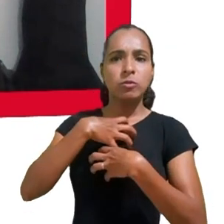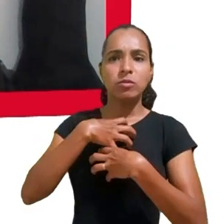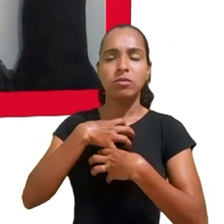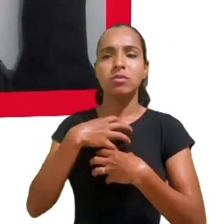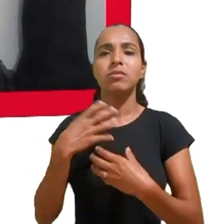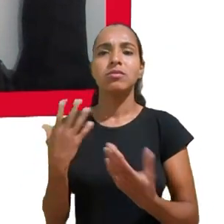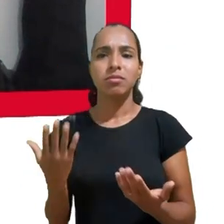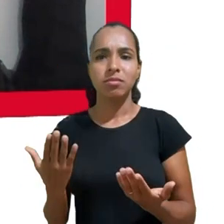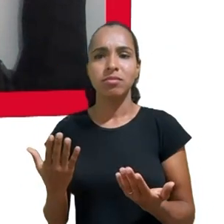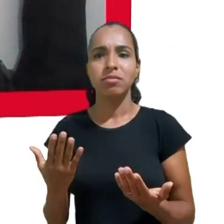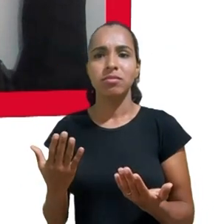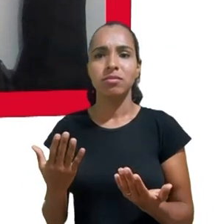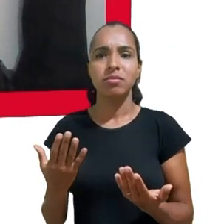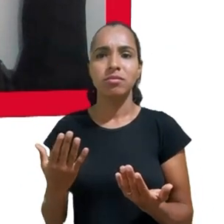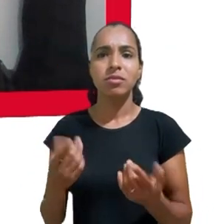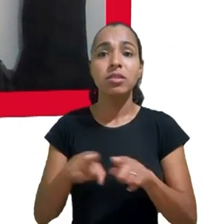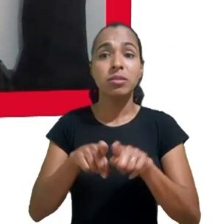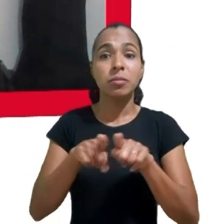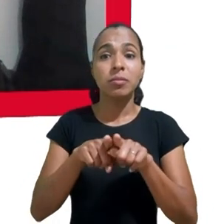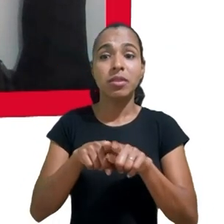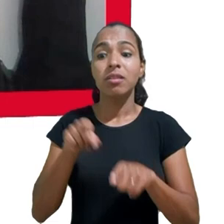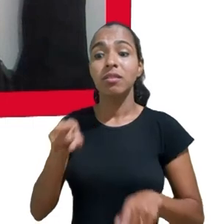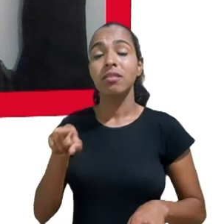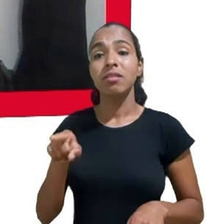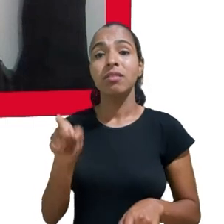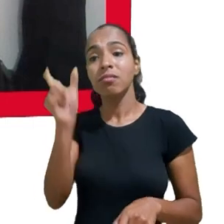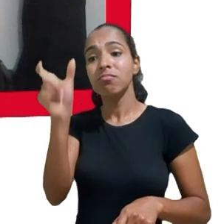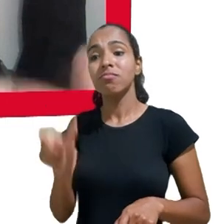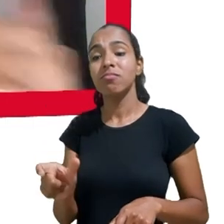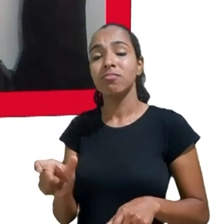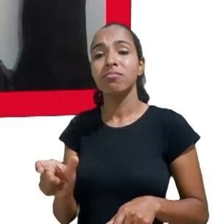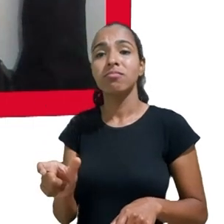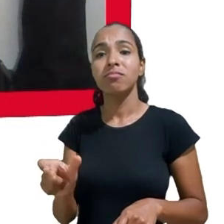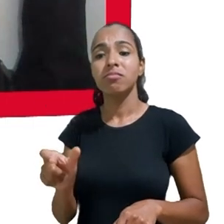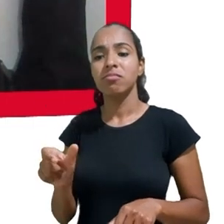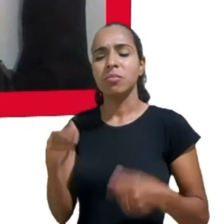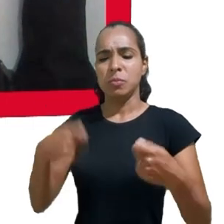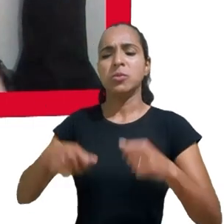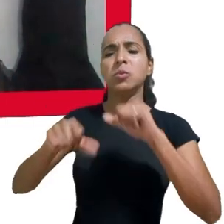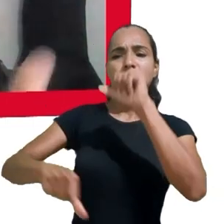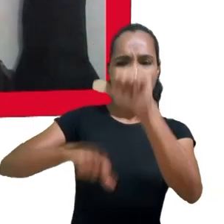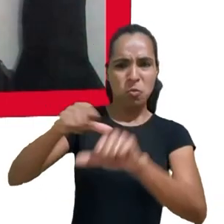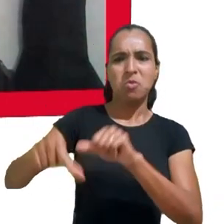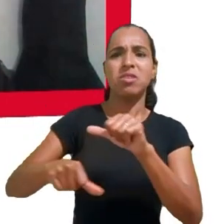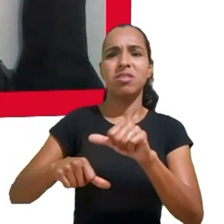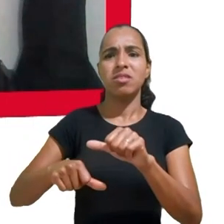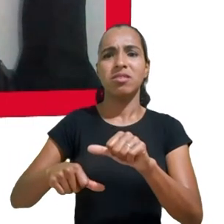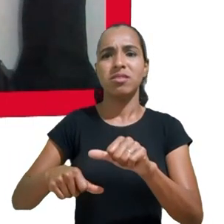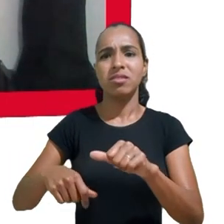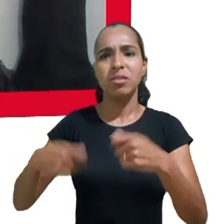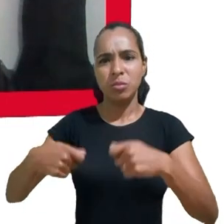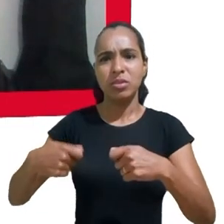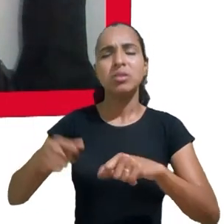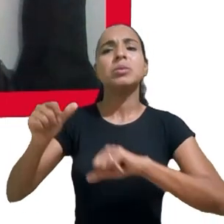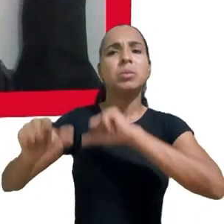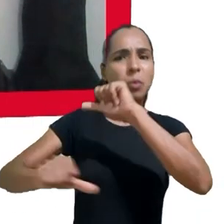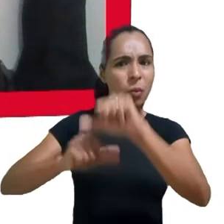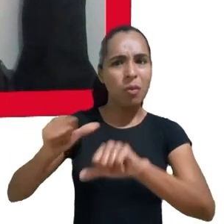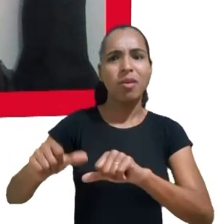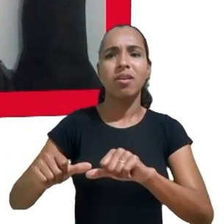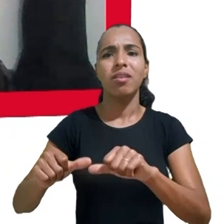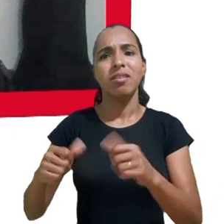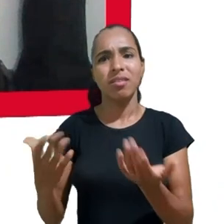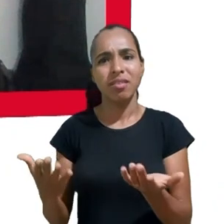projeção sobre quem ela deveria ser. Isso rompe até com a possibilidade de subversão da criança, de reinvenção dela própria no